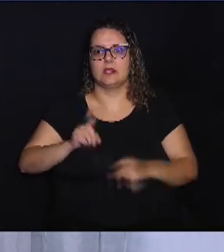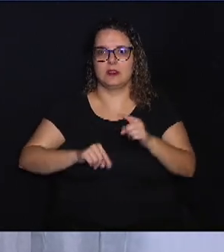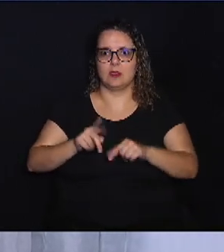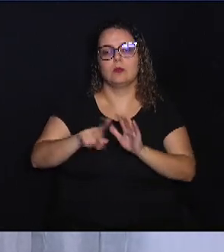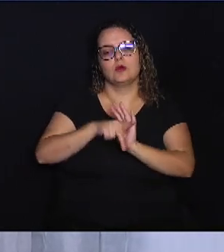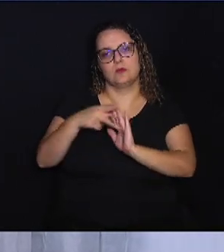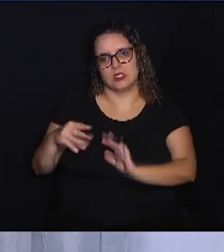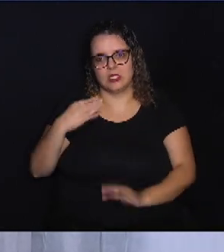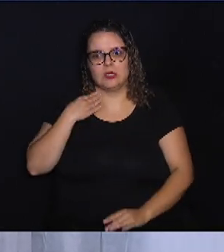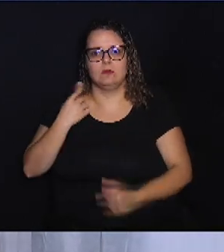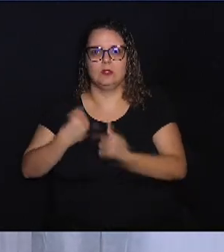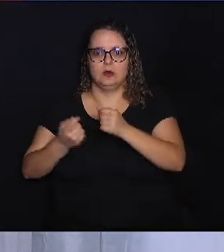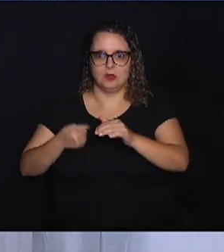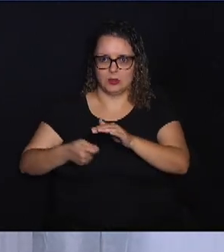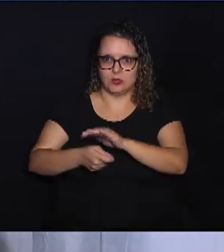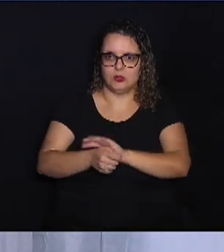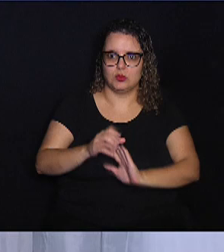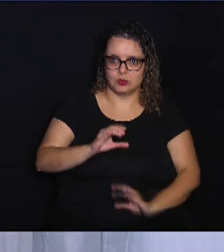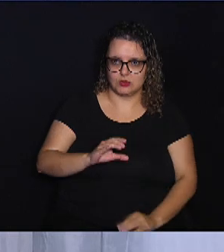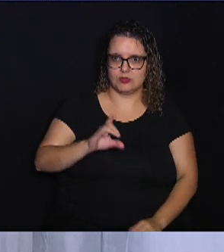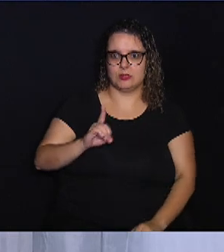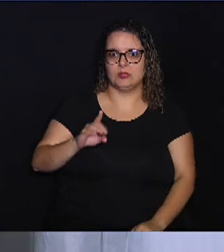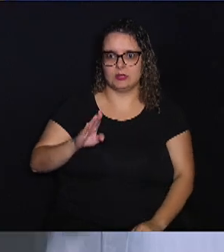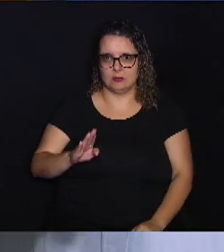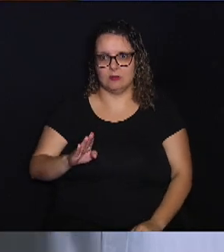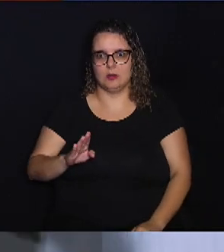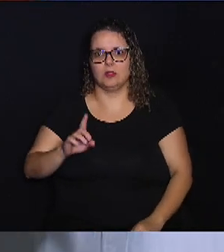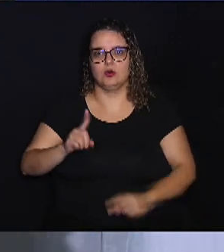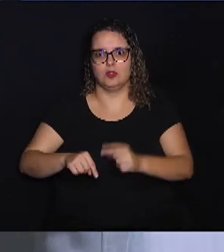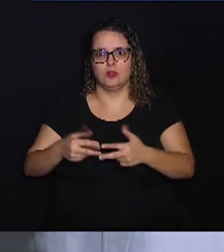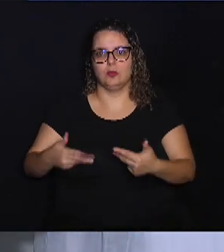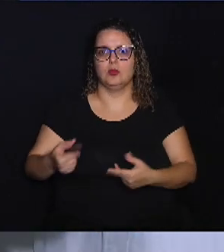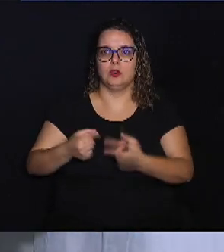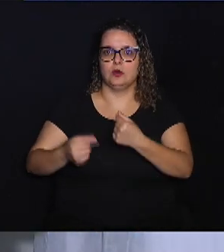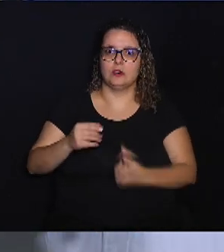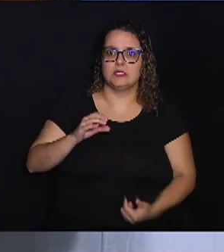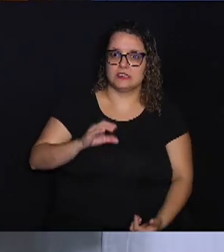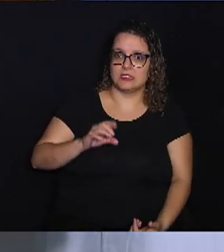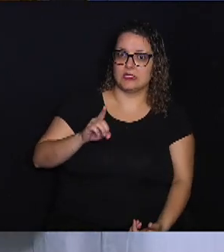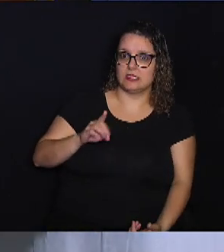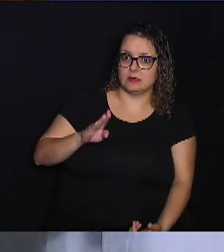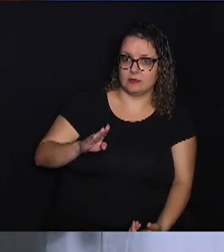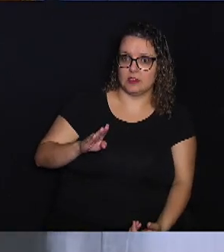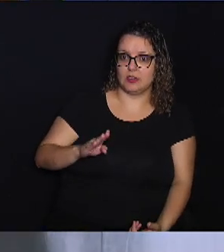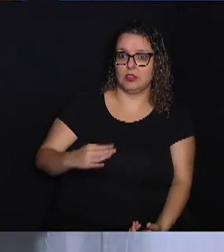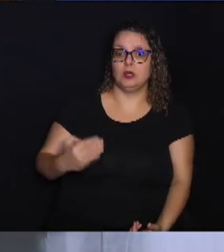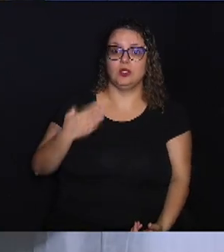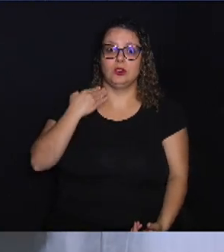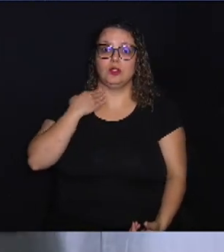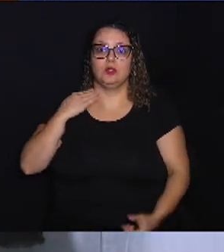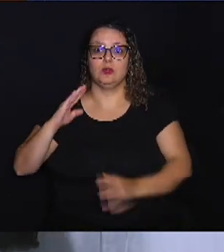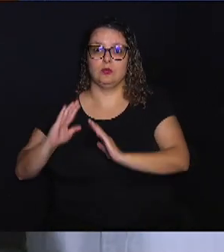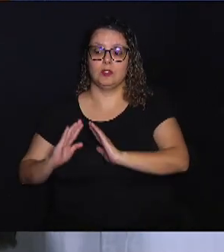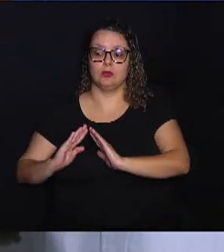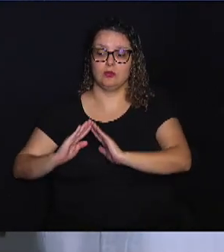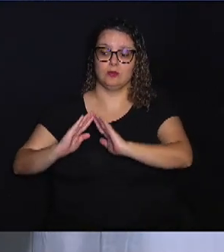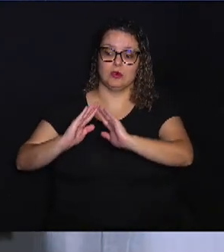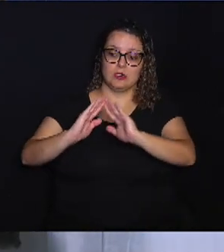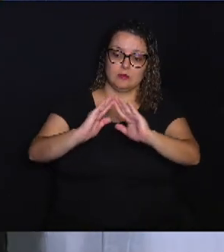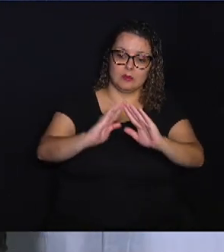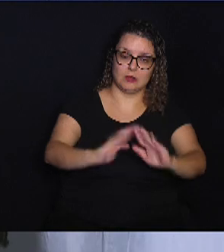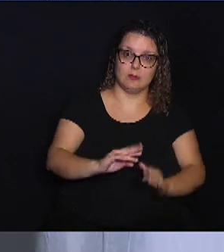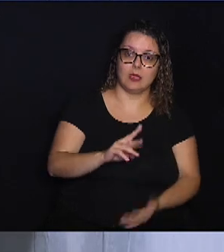você coloca o seu dinheiro lá no produto financeiro do CDB e o banco vai emprestar, vai dar uma